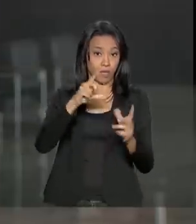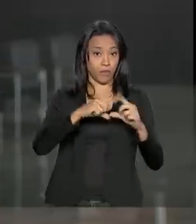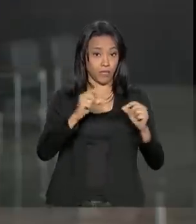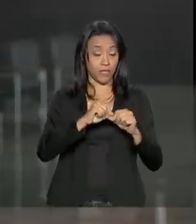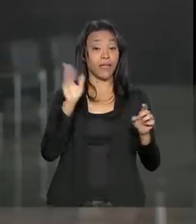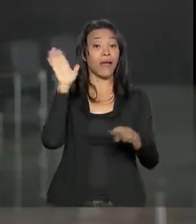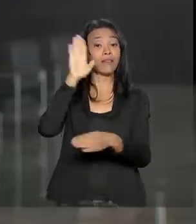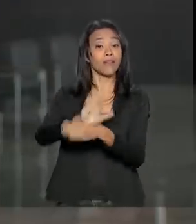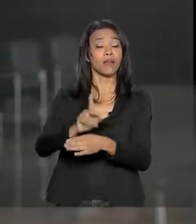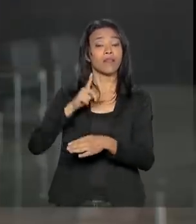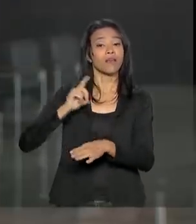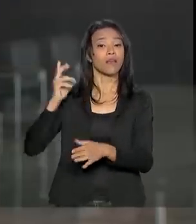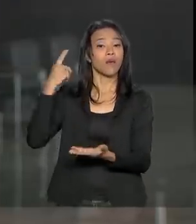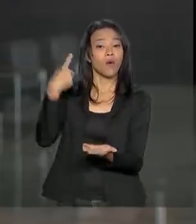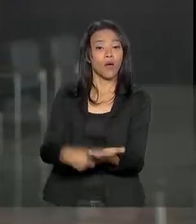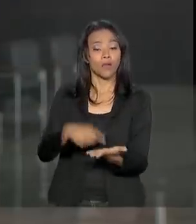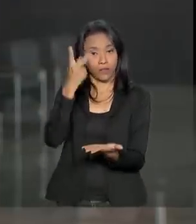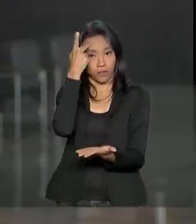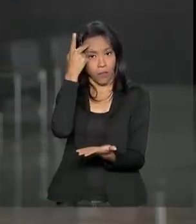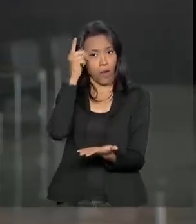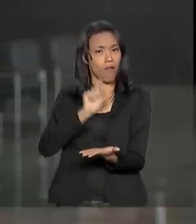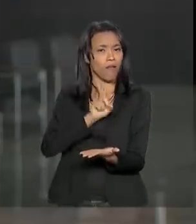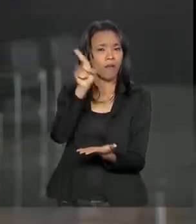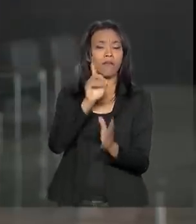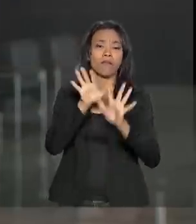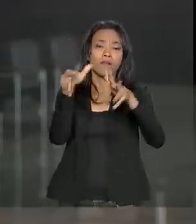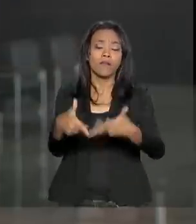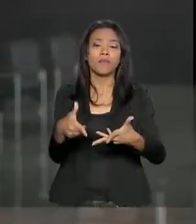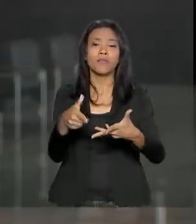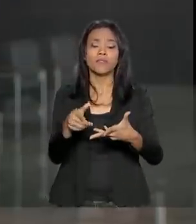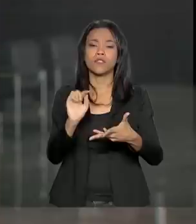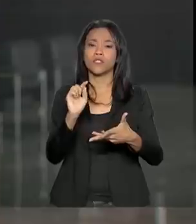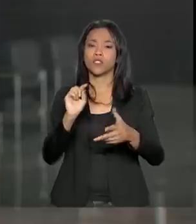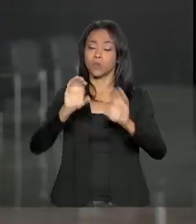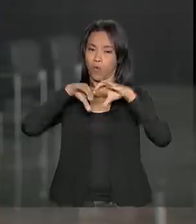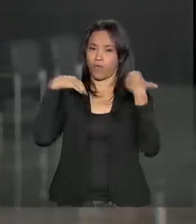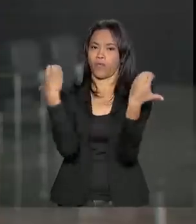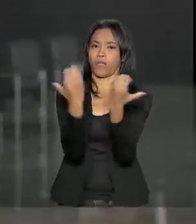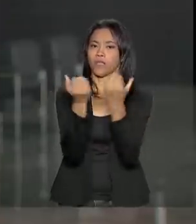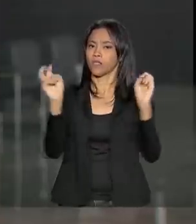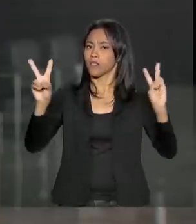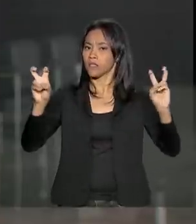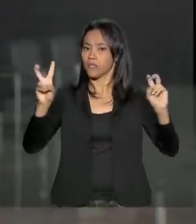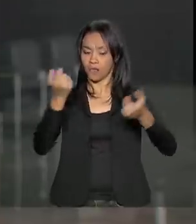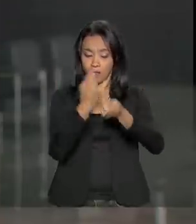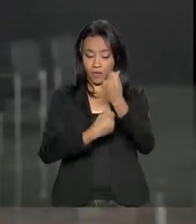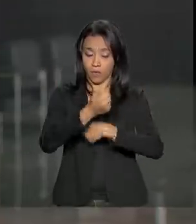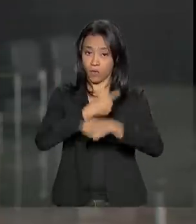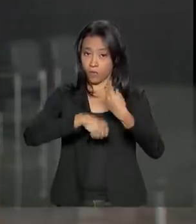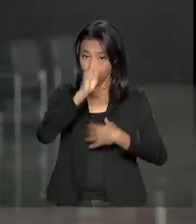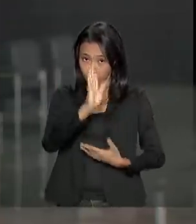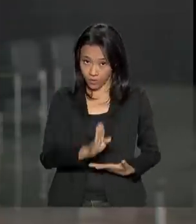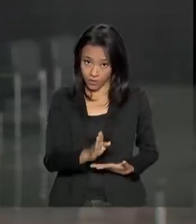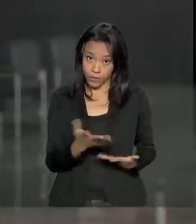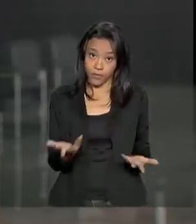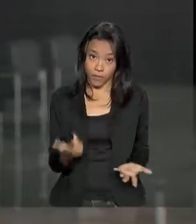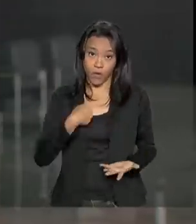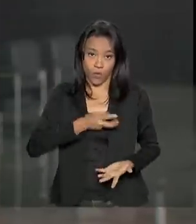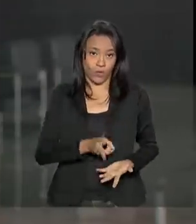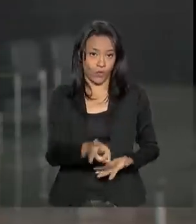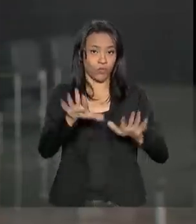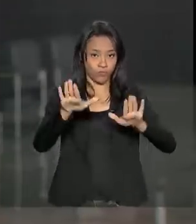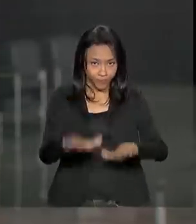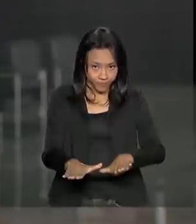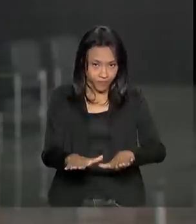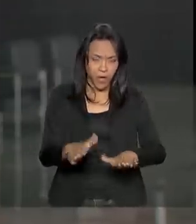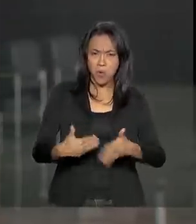em São Paulo. Ele participa da conferência, de uma conferência sobre a economia do Brasil. Eu continuo por